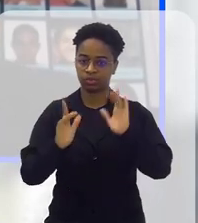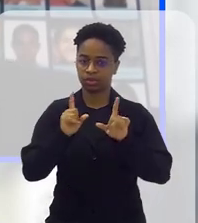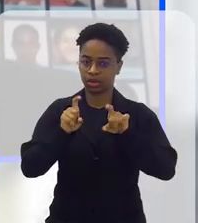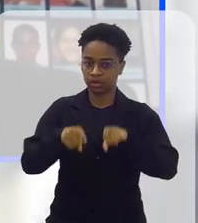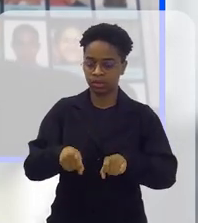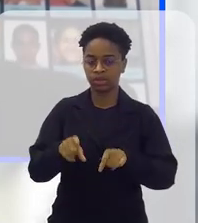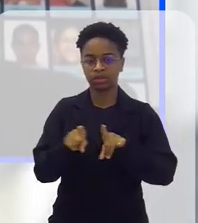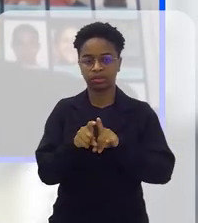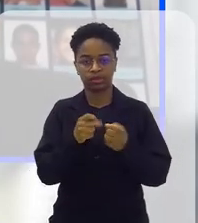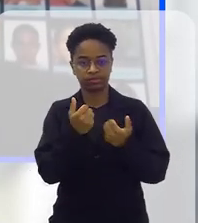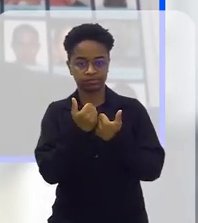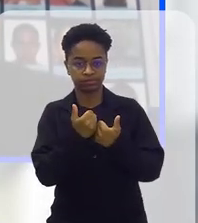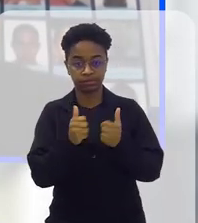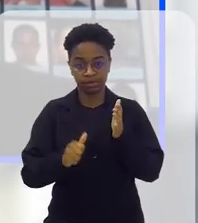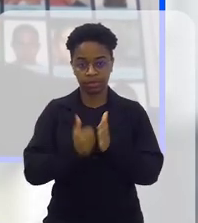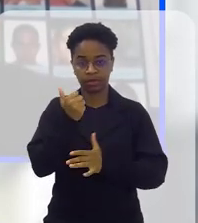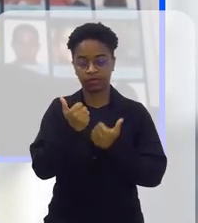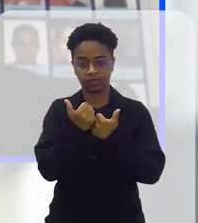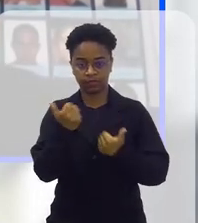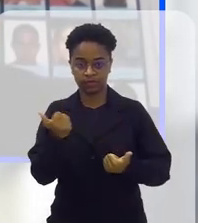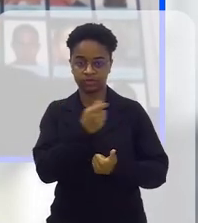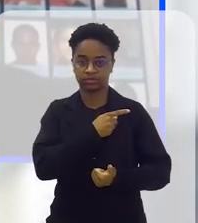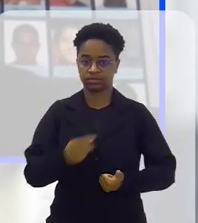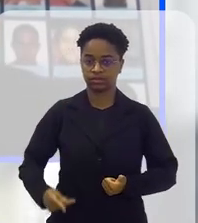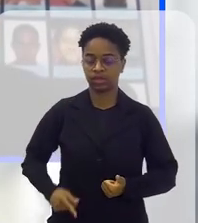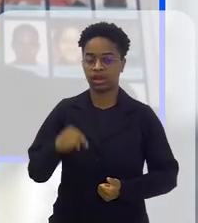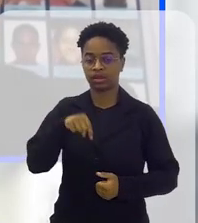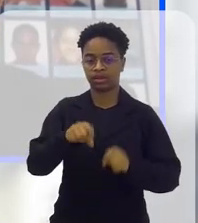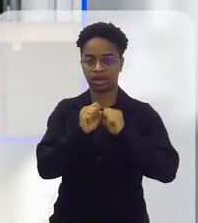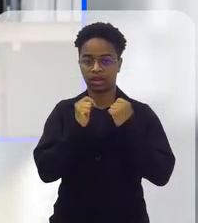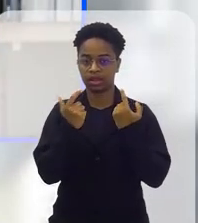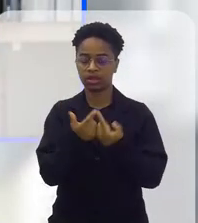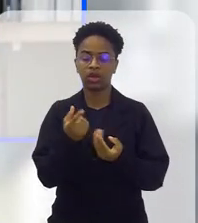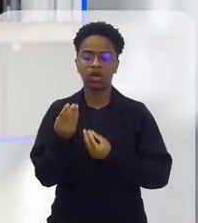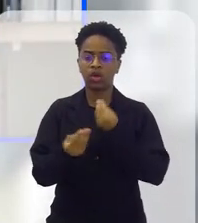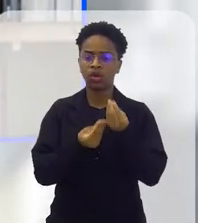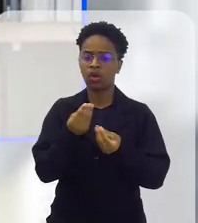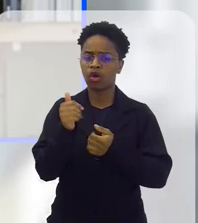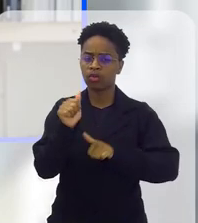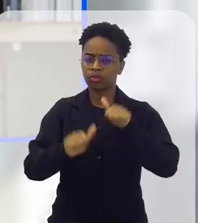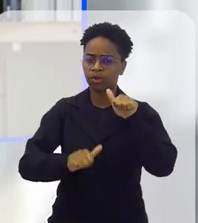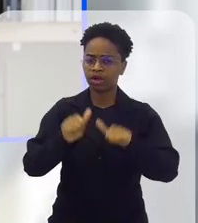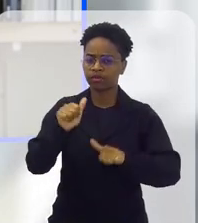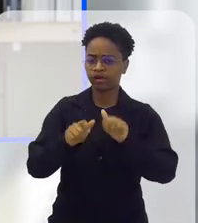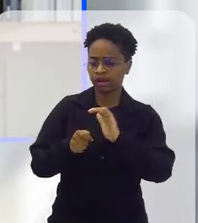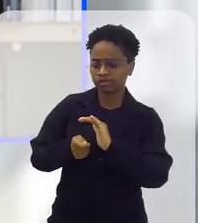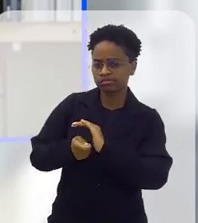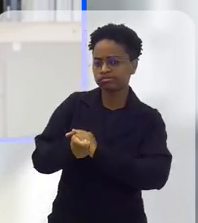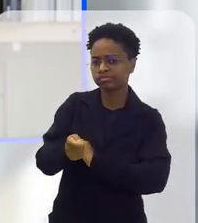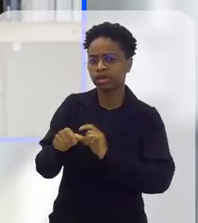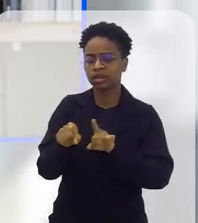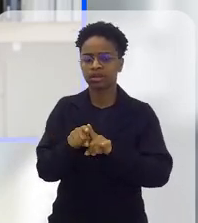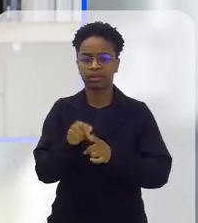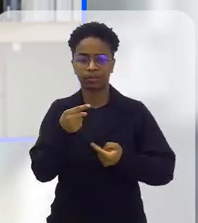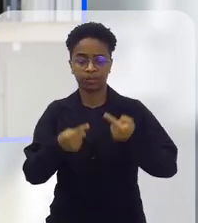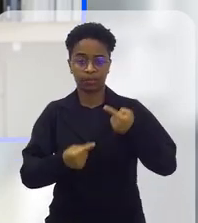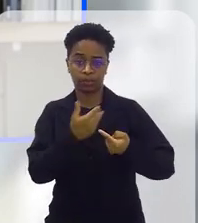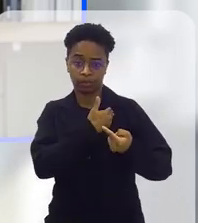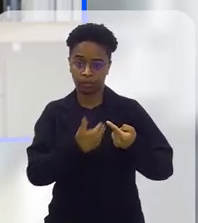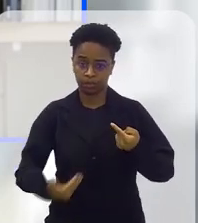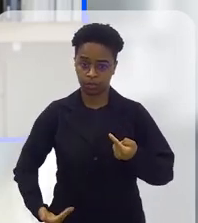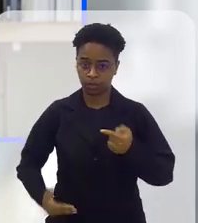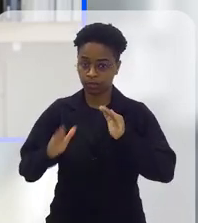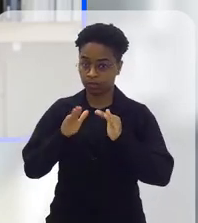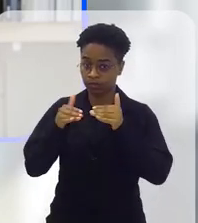mandato, primeiro vice-presidente da Assembleia Legislativa do Estado do Rio de Janeiro, como o senhor avalia esse investimento, essas políticas